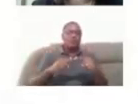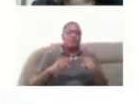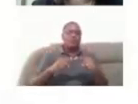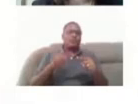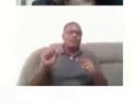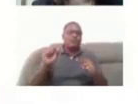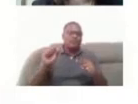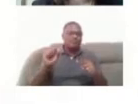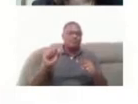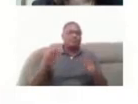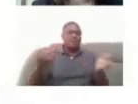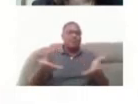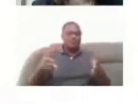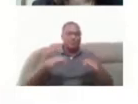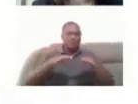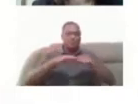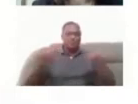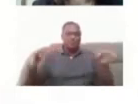nesta mesa aqui hoje.